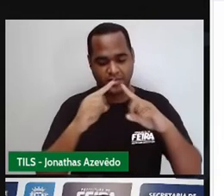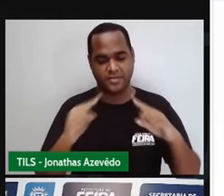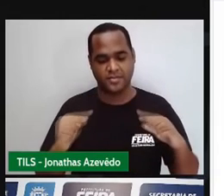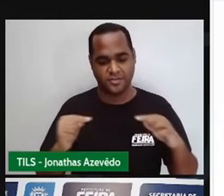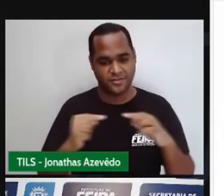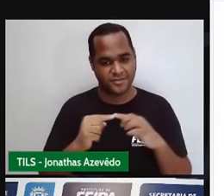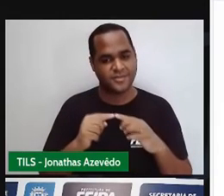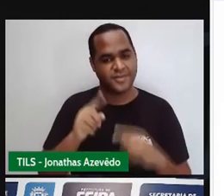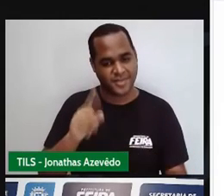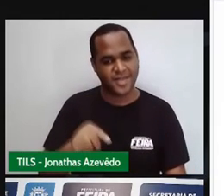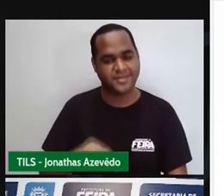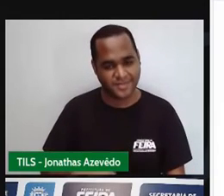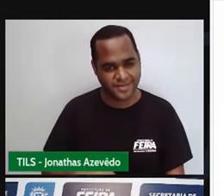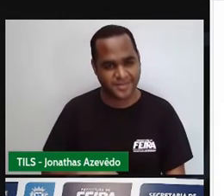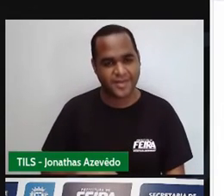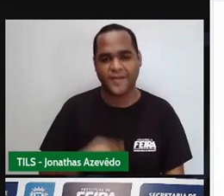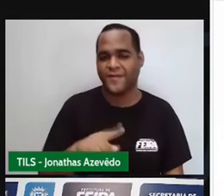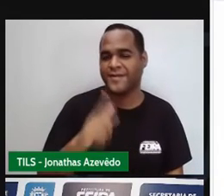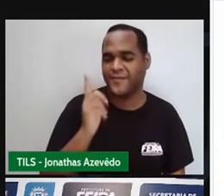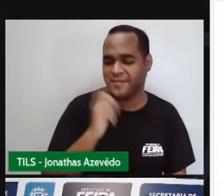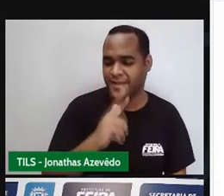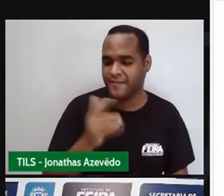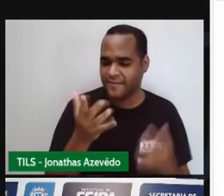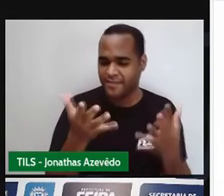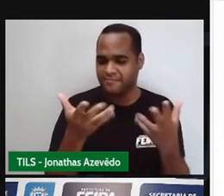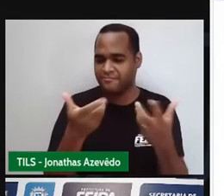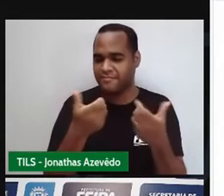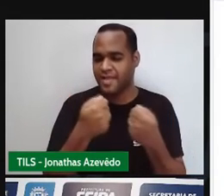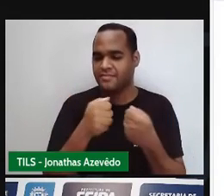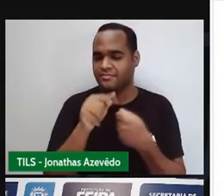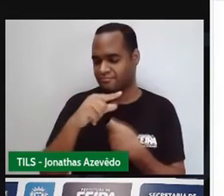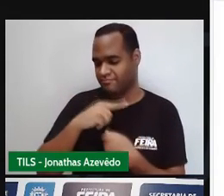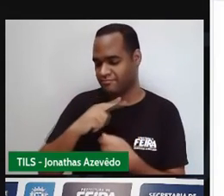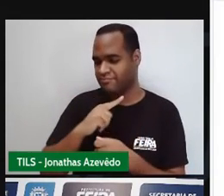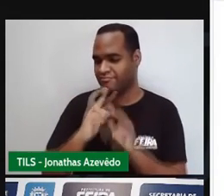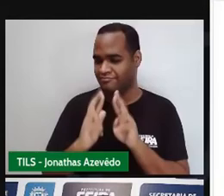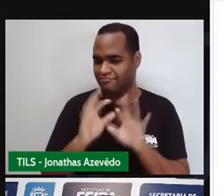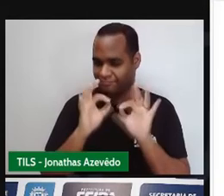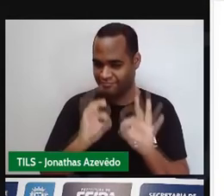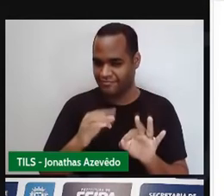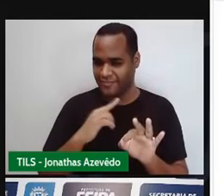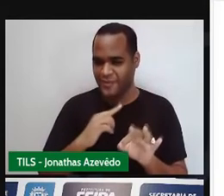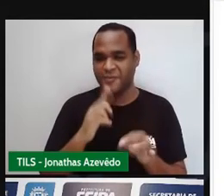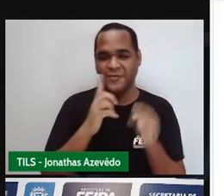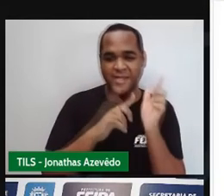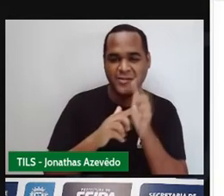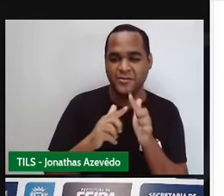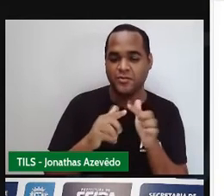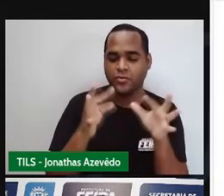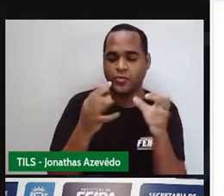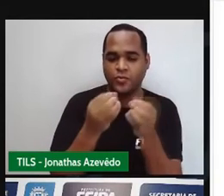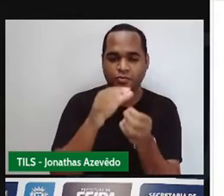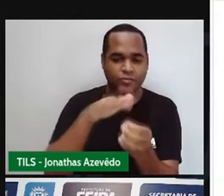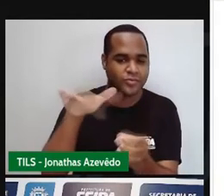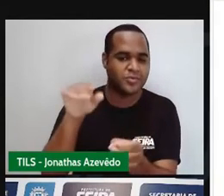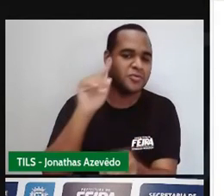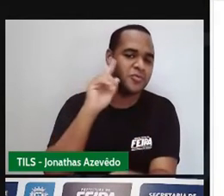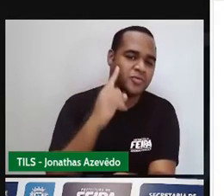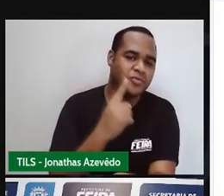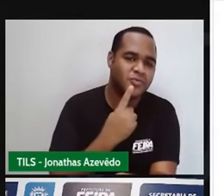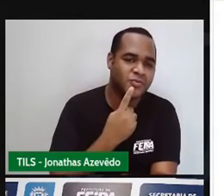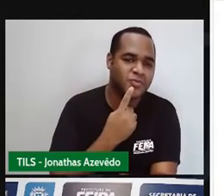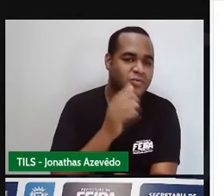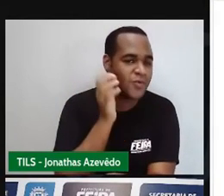Você consegue eu sei disso eu tenho muita certeza tá bom? Que você vai fazer vai fazer